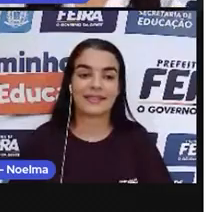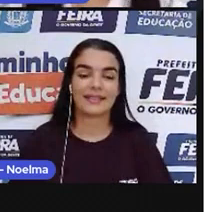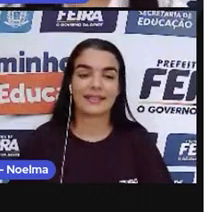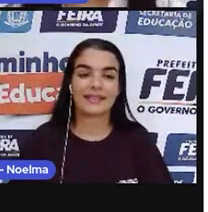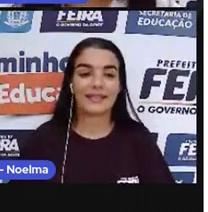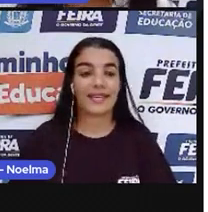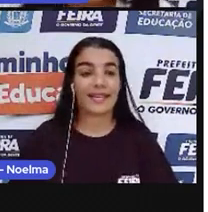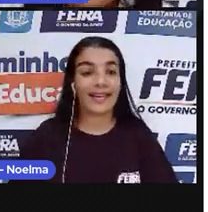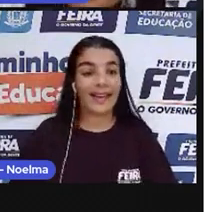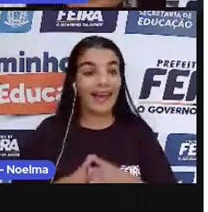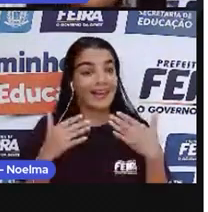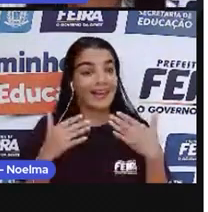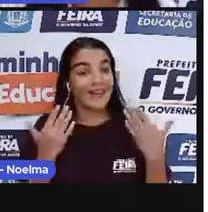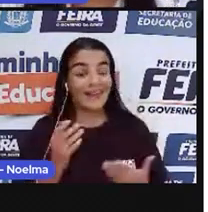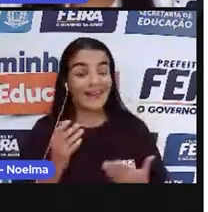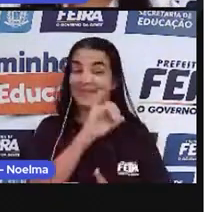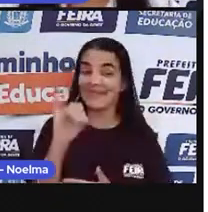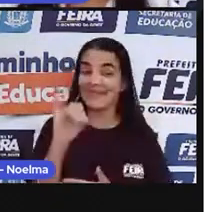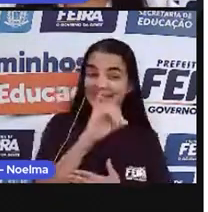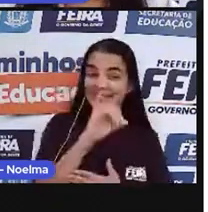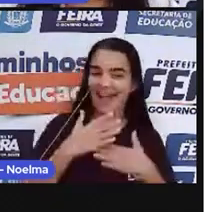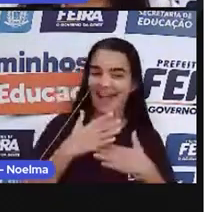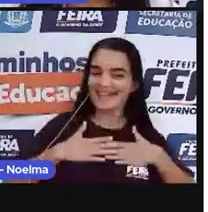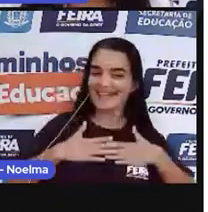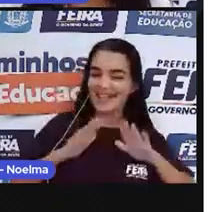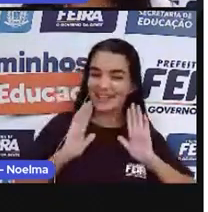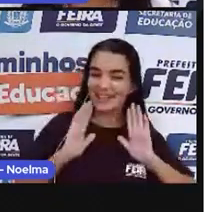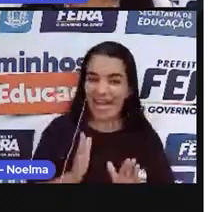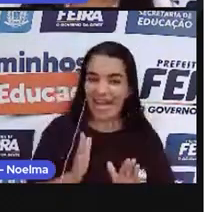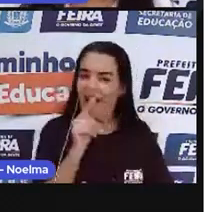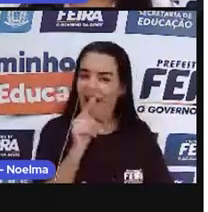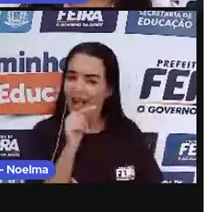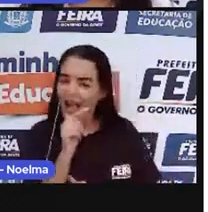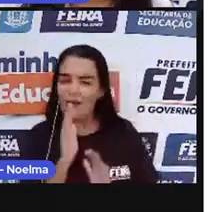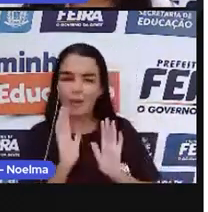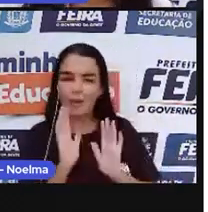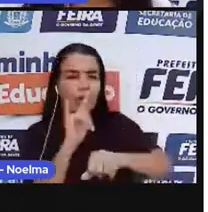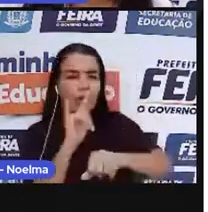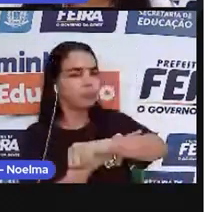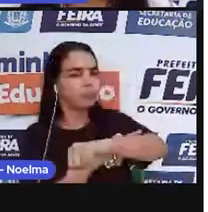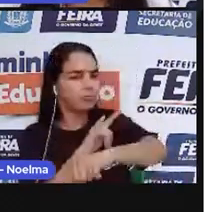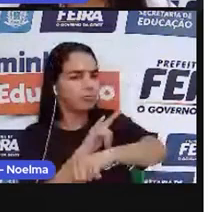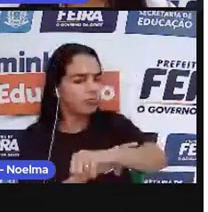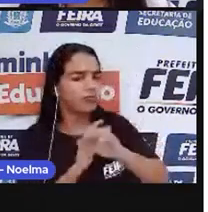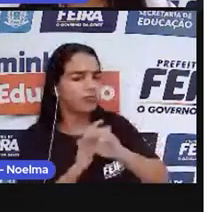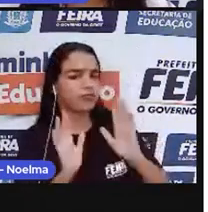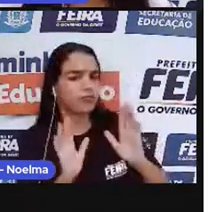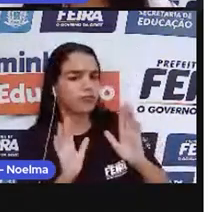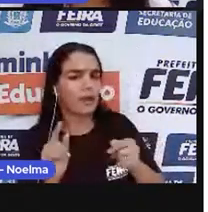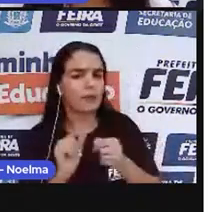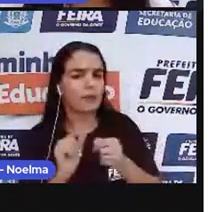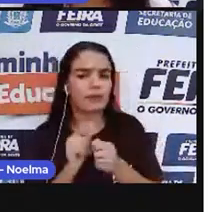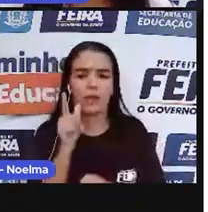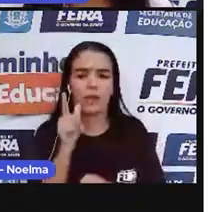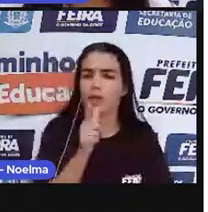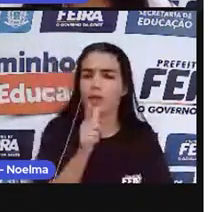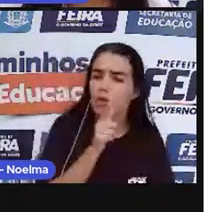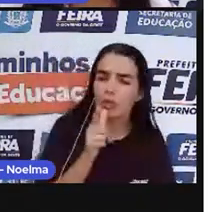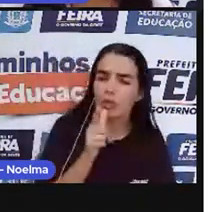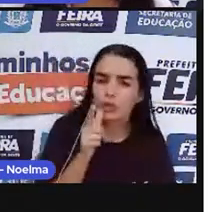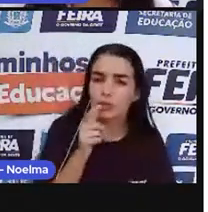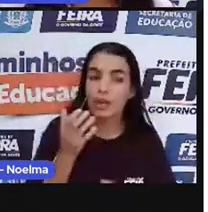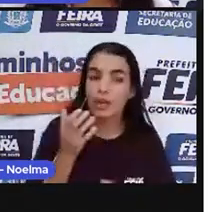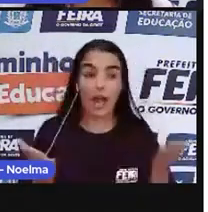E aí, galerinha? Descansados? Já tomou aquela água? Já usaram o banheiro? Fizeram um lanchinho básico ali?